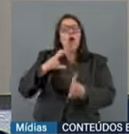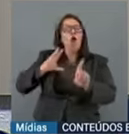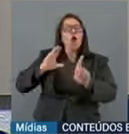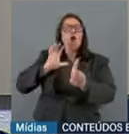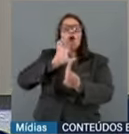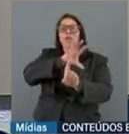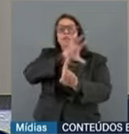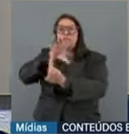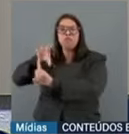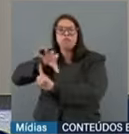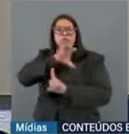a quem quer que seja.